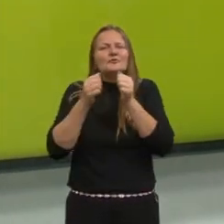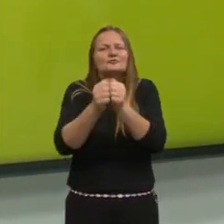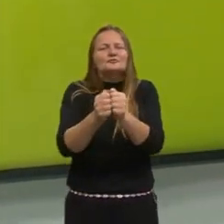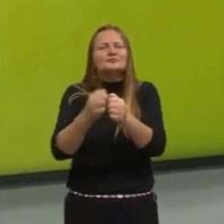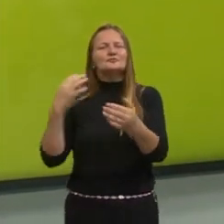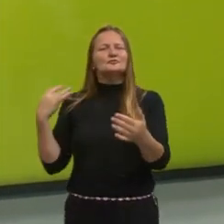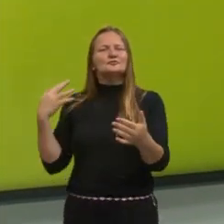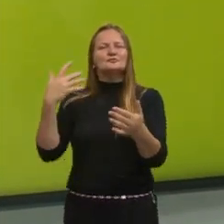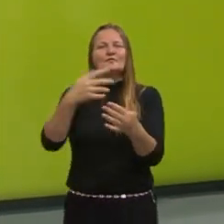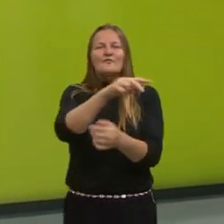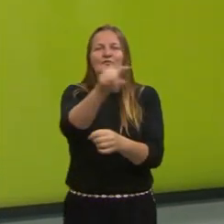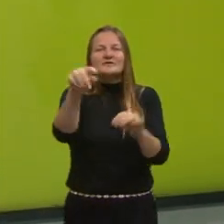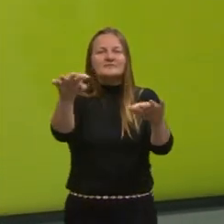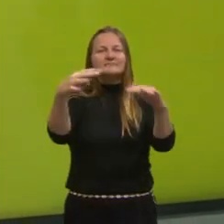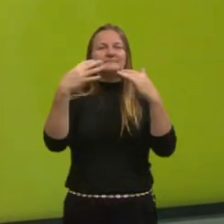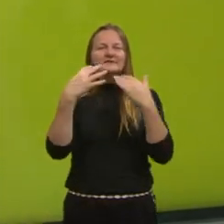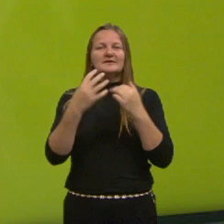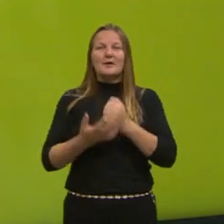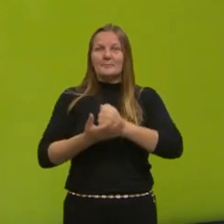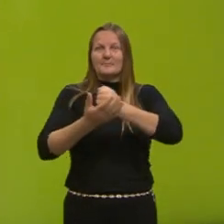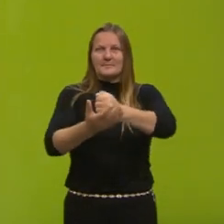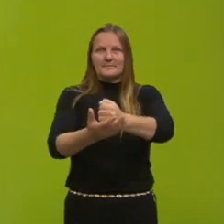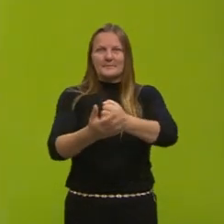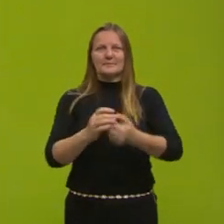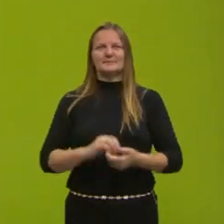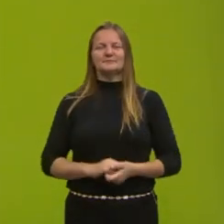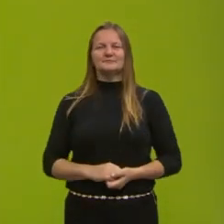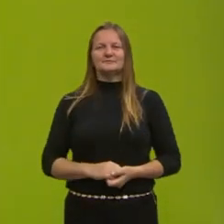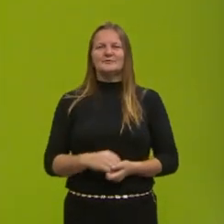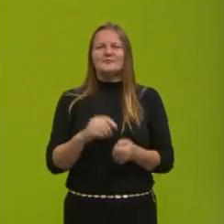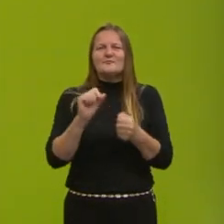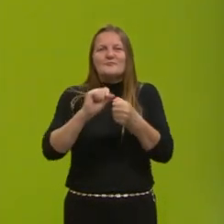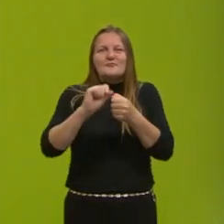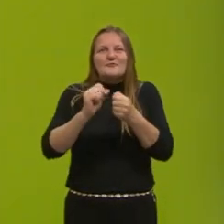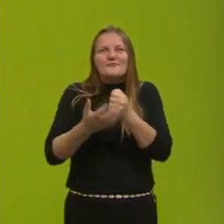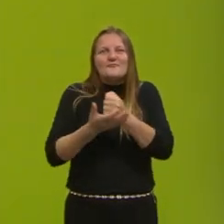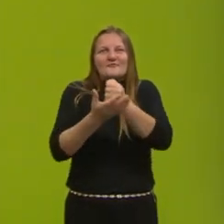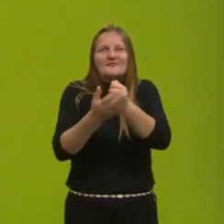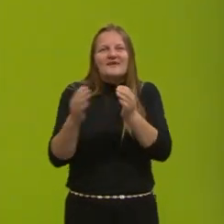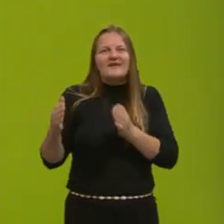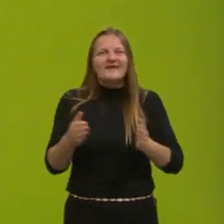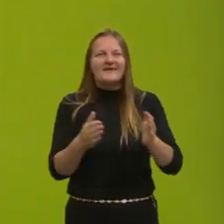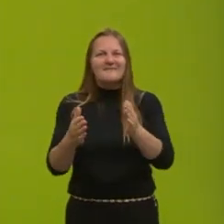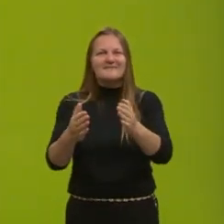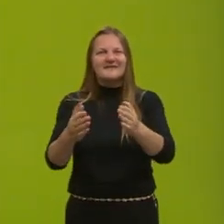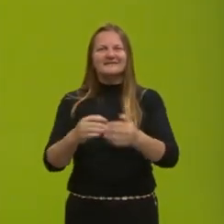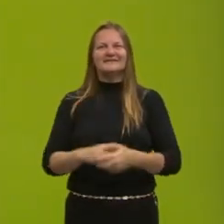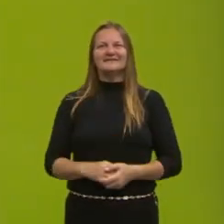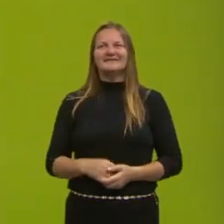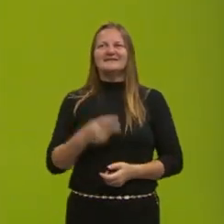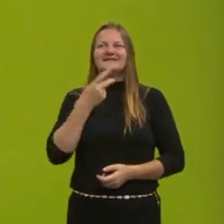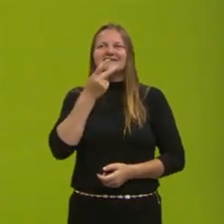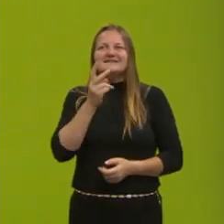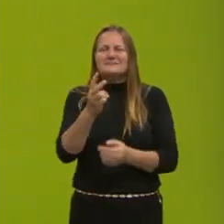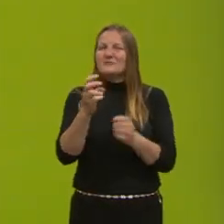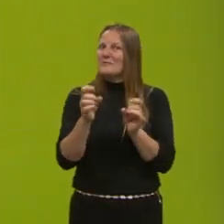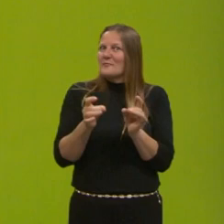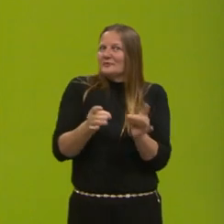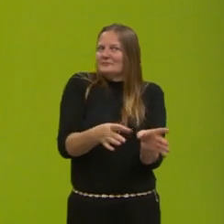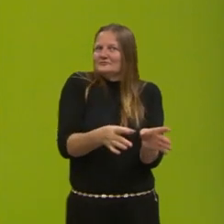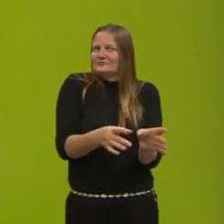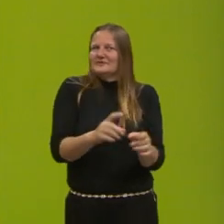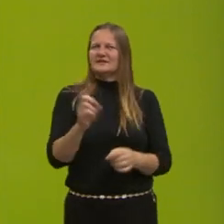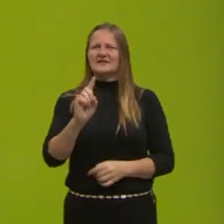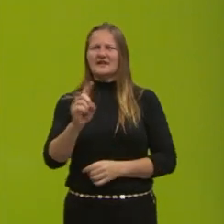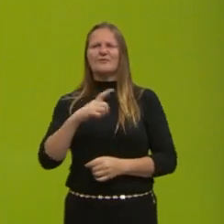de todos vocês. Espero que eu tenha ajudado vocês um pouquinho mais nessa caminhada. E como eu sempre falo, não desistam. O